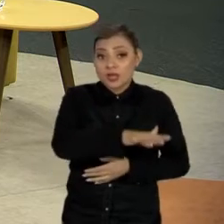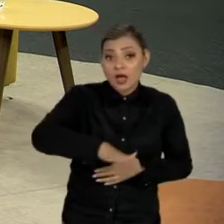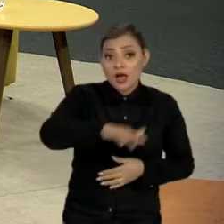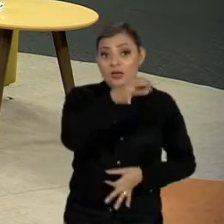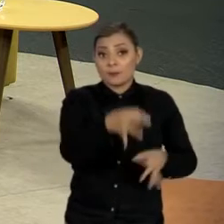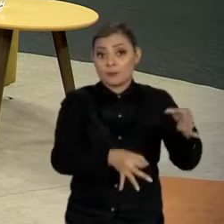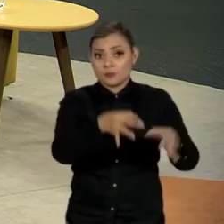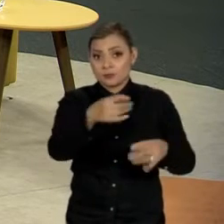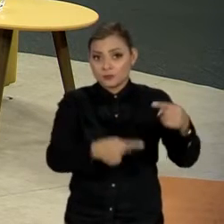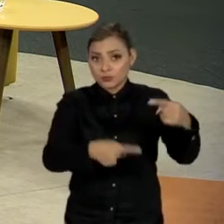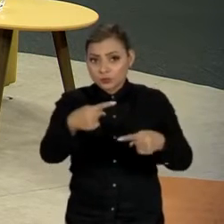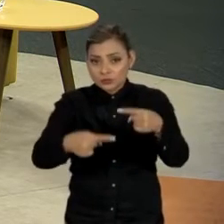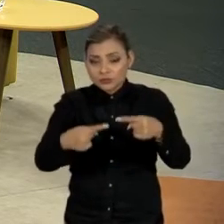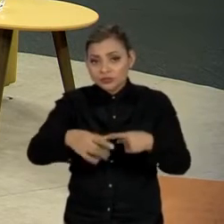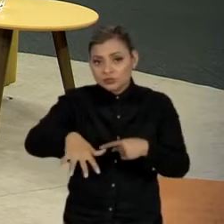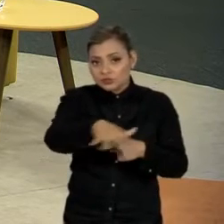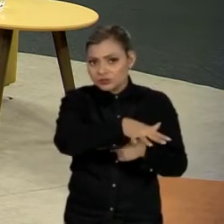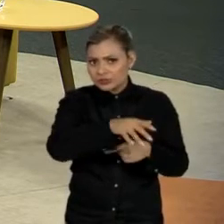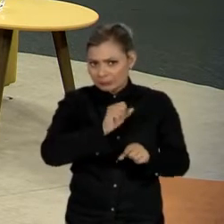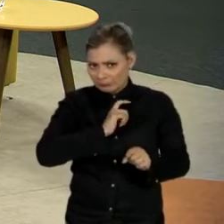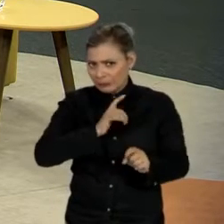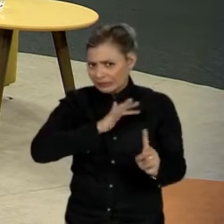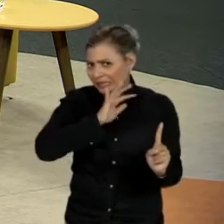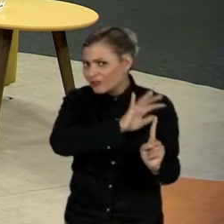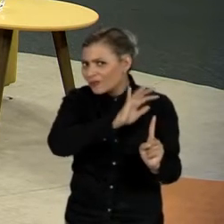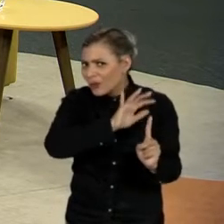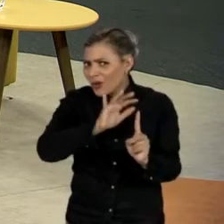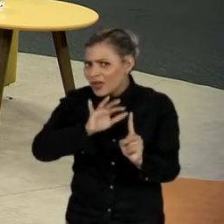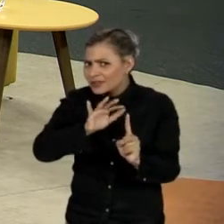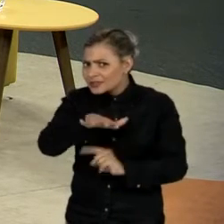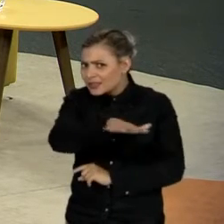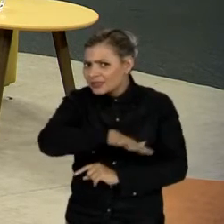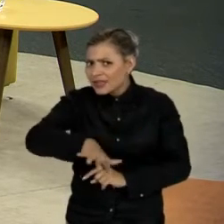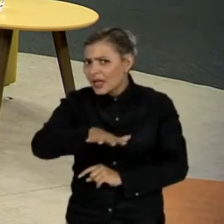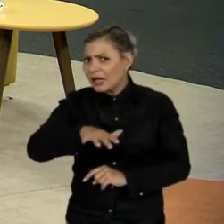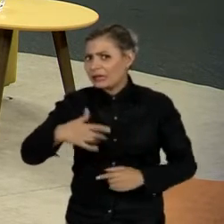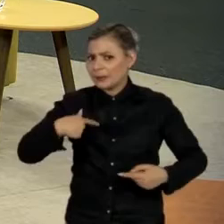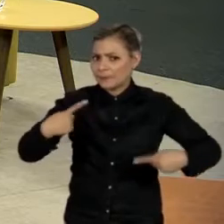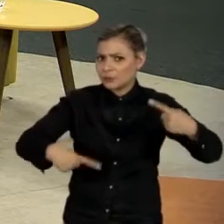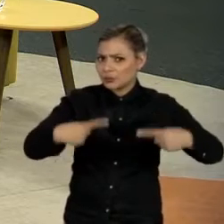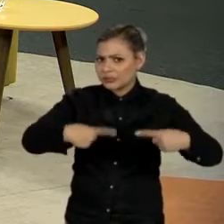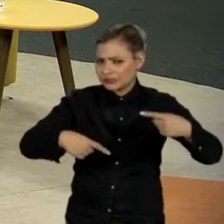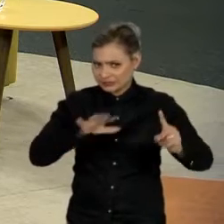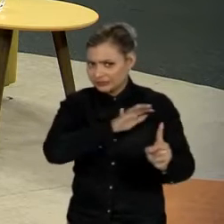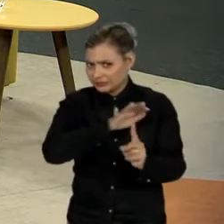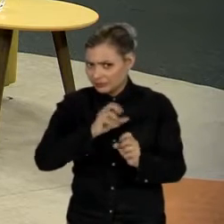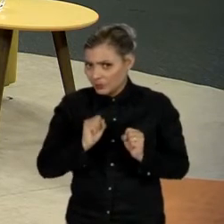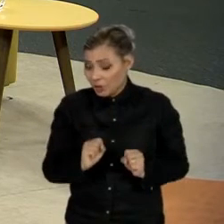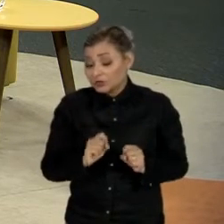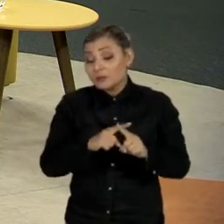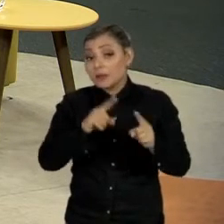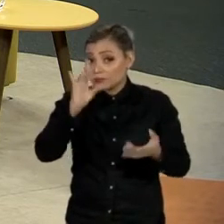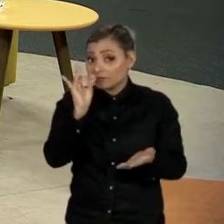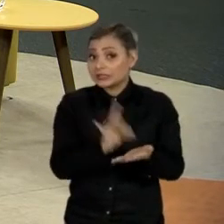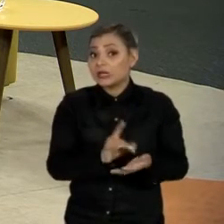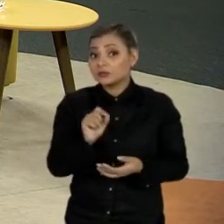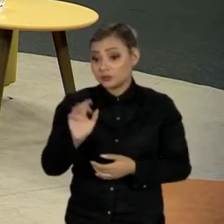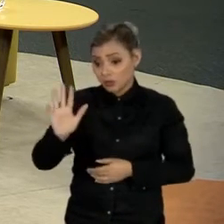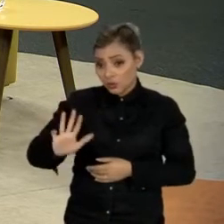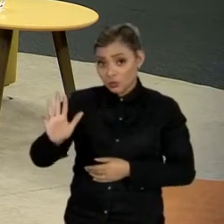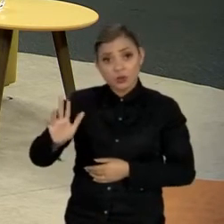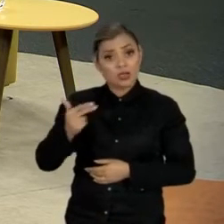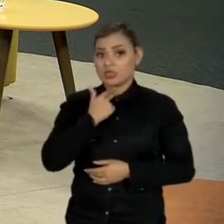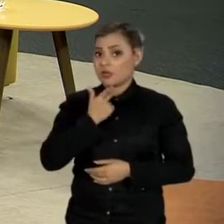político, pode ter algum impacto em relação às forças políticas, mas na prática ele ainda está